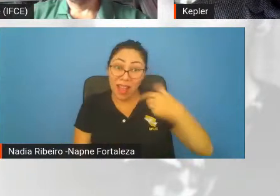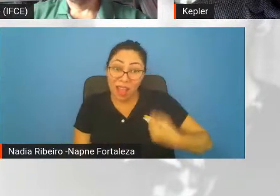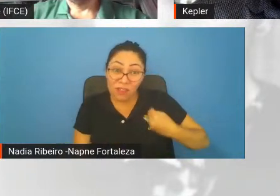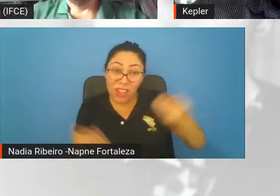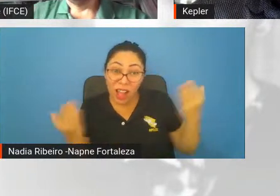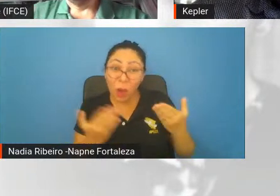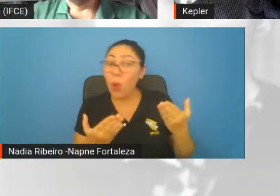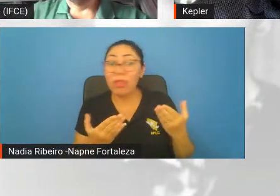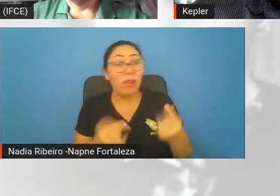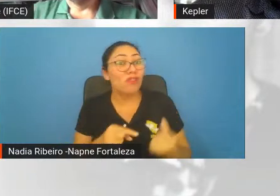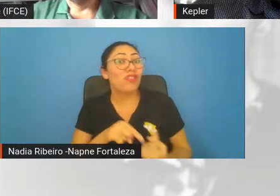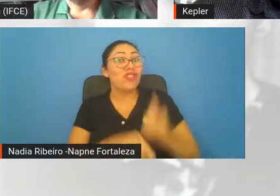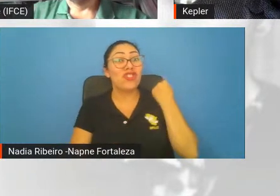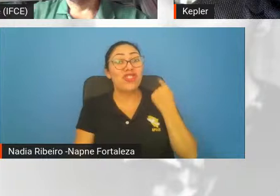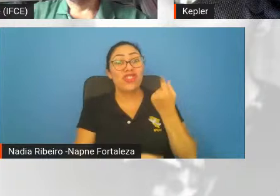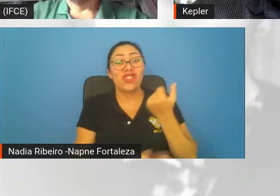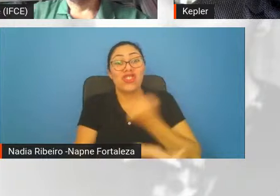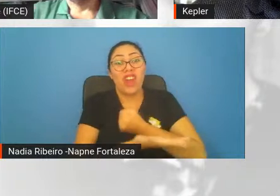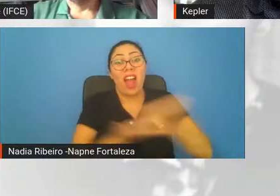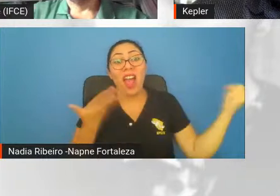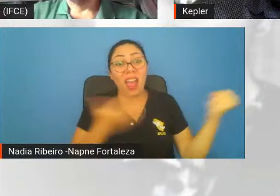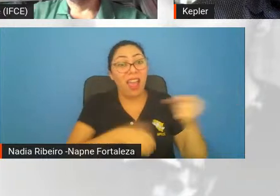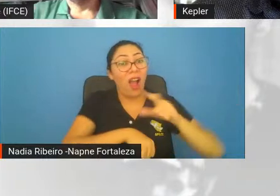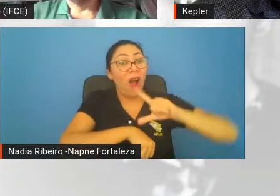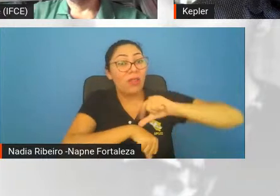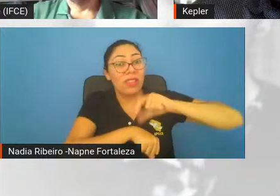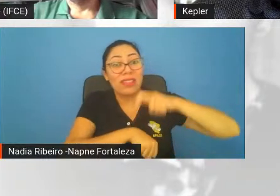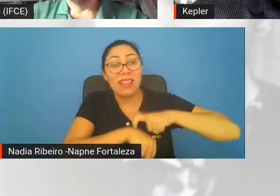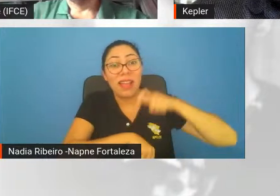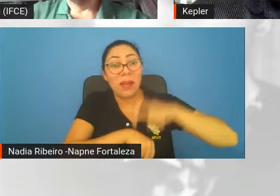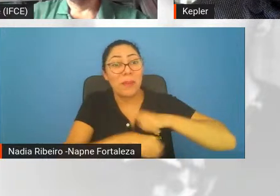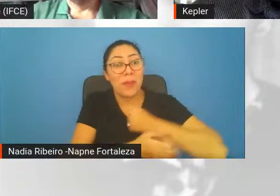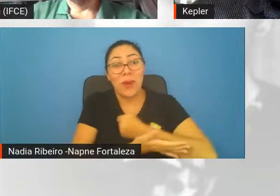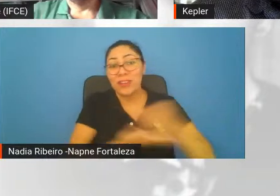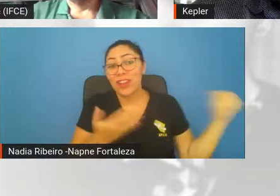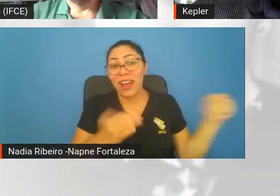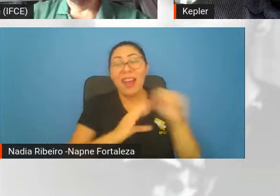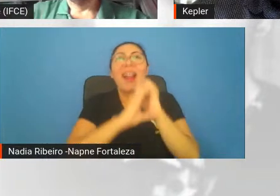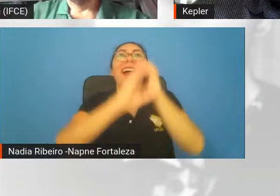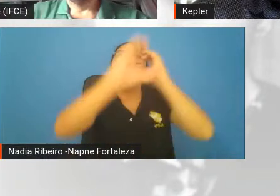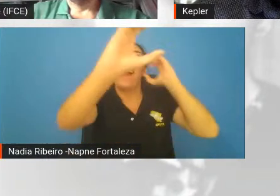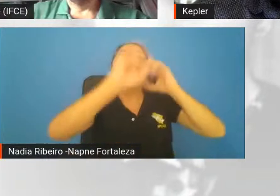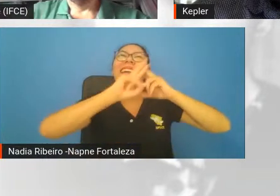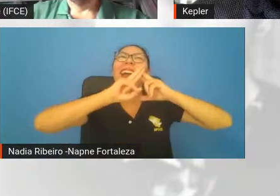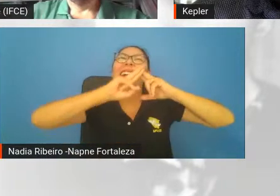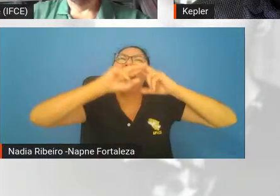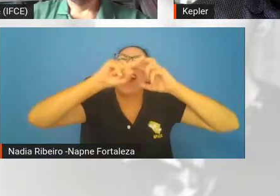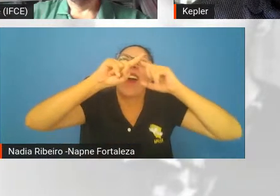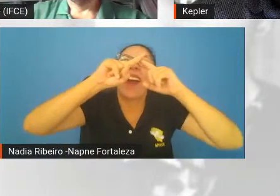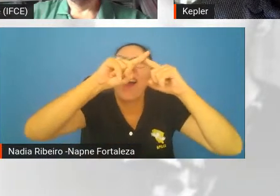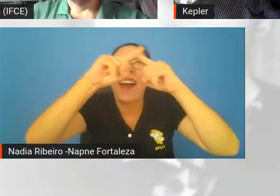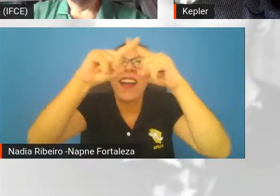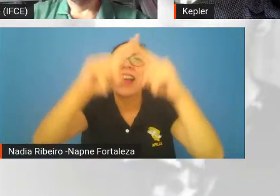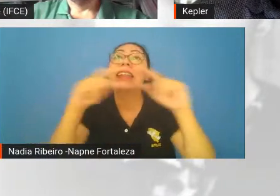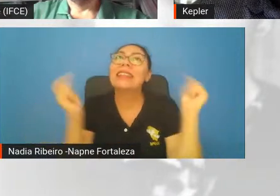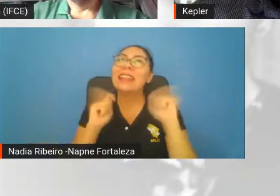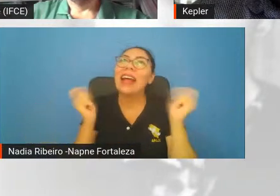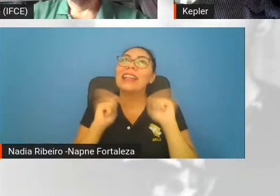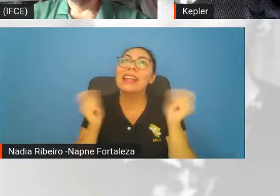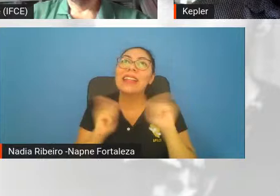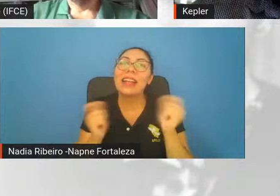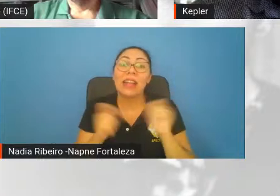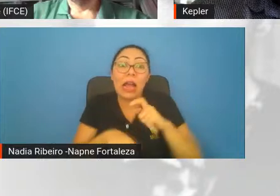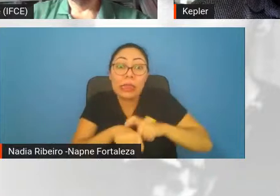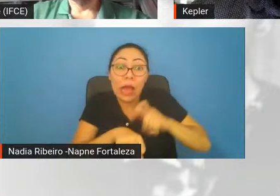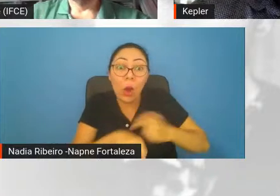,7 como uma idade do universo, de alguma forma já responde uma pergunta que fizeram sobre se o universo é finito ou infinito. Para